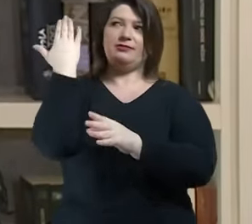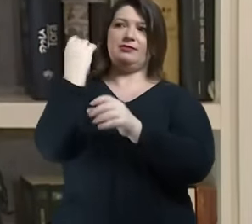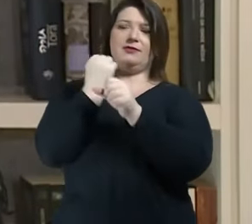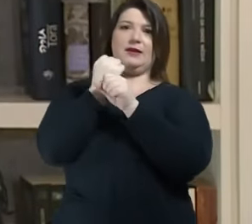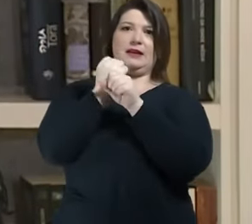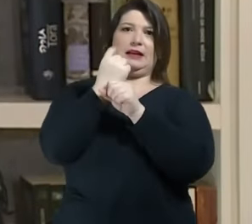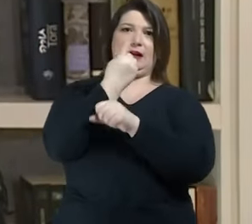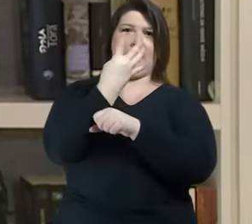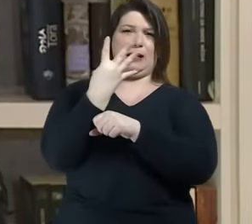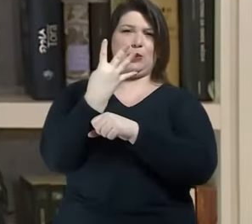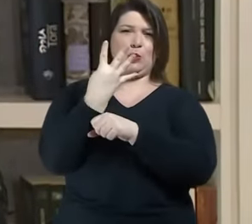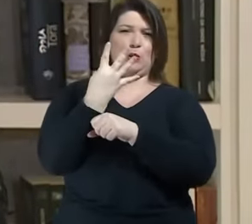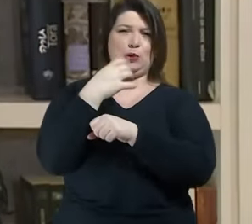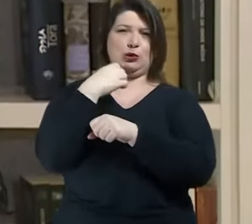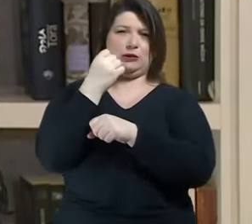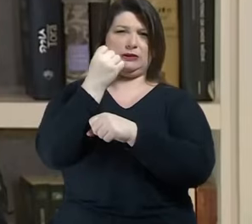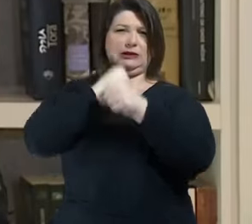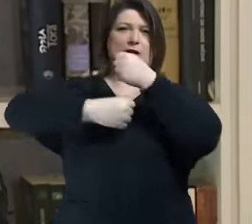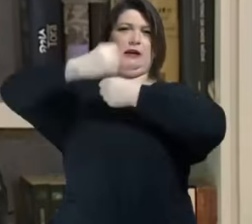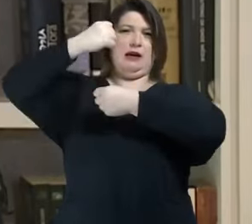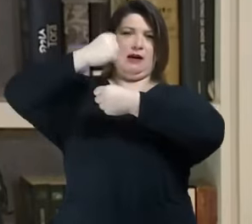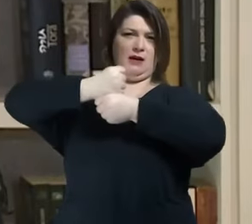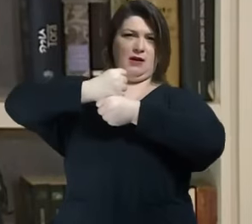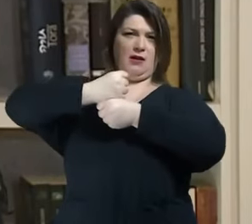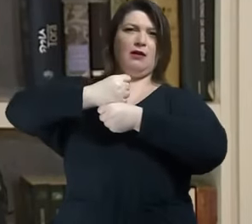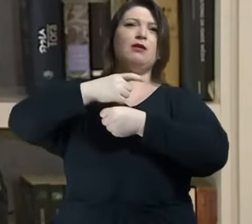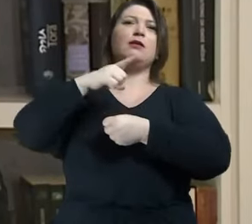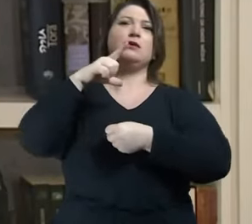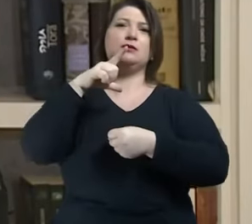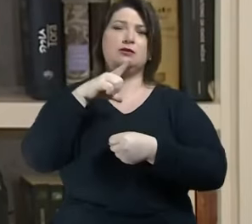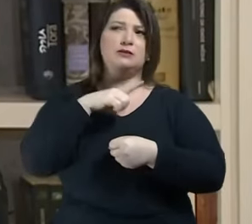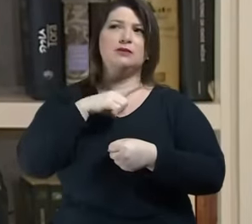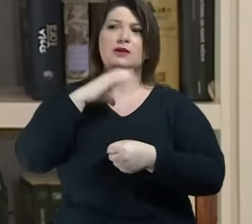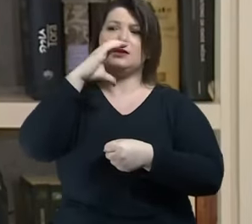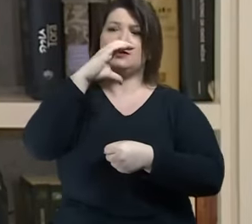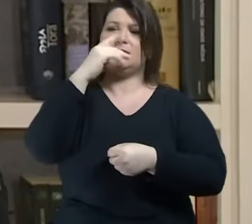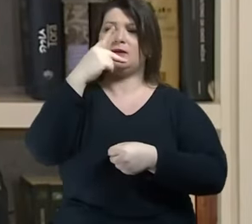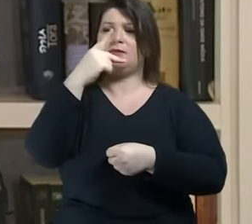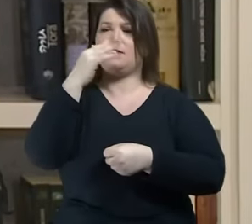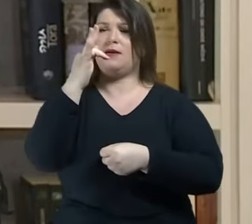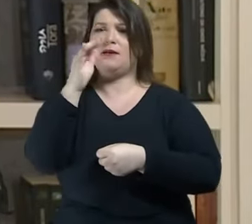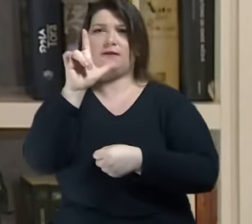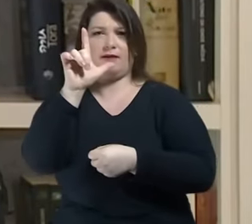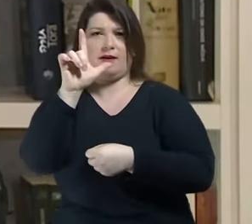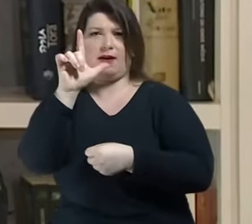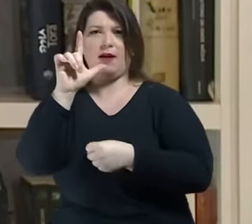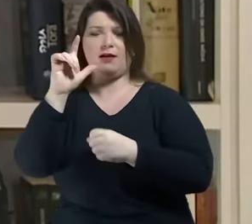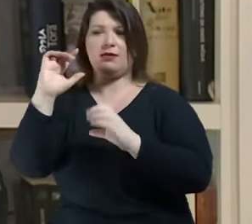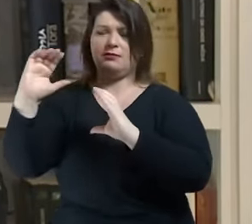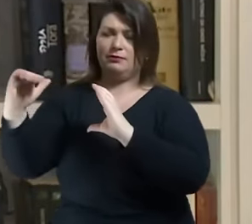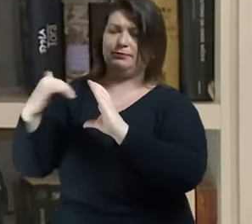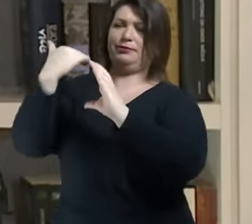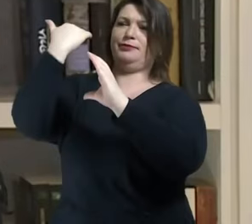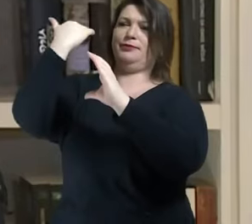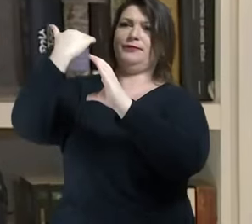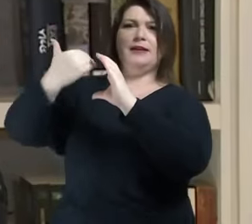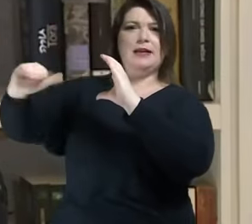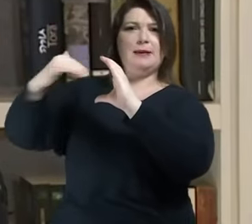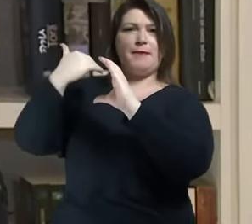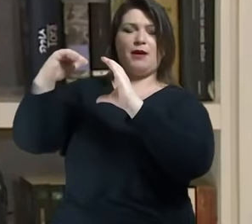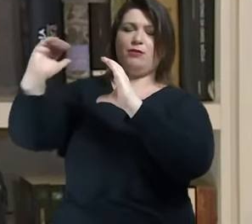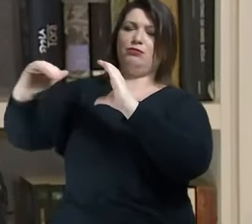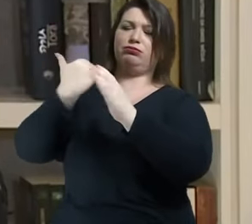por e-mail, a CPFL recebia, aprovava, a gente chegava lá no dia, entrava e